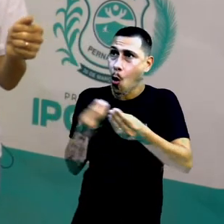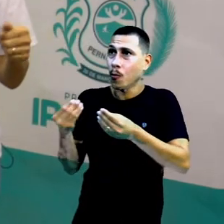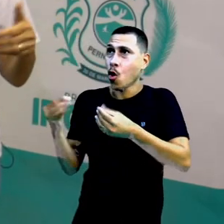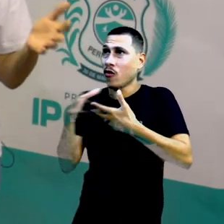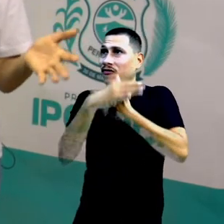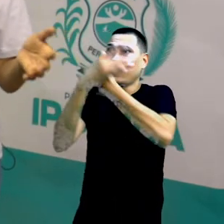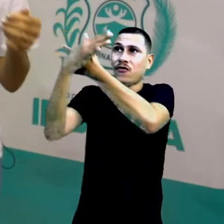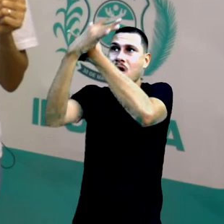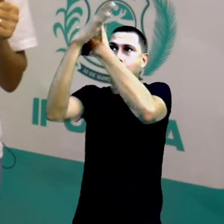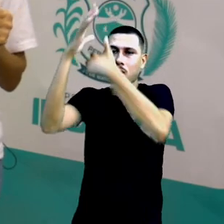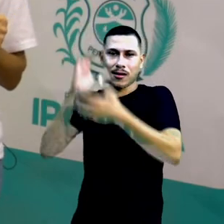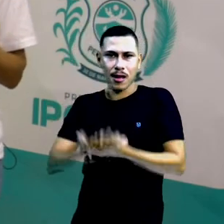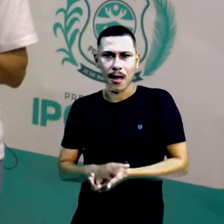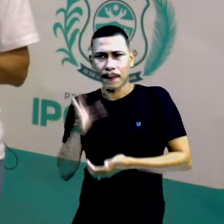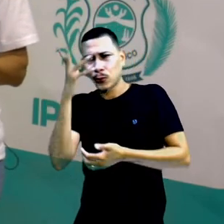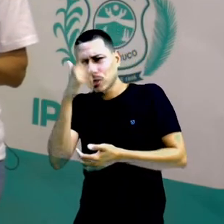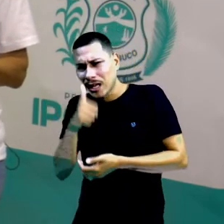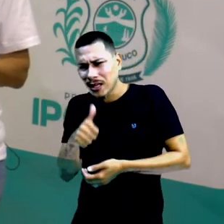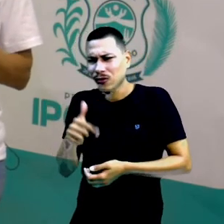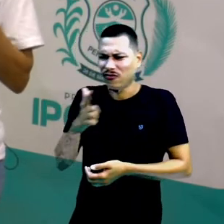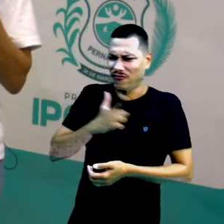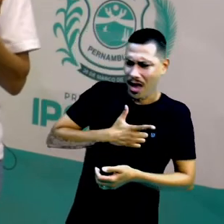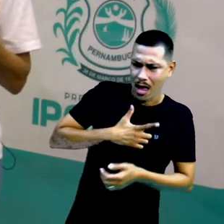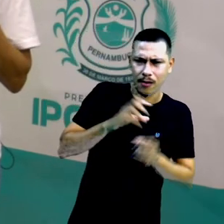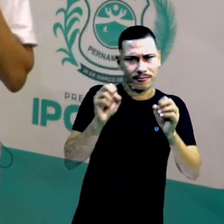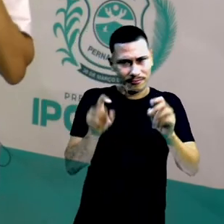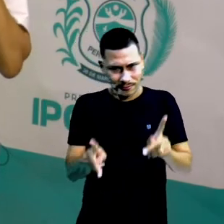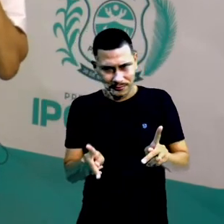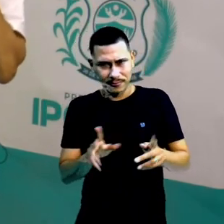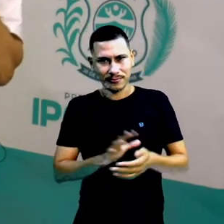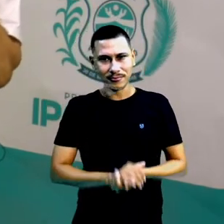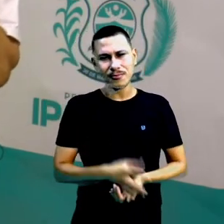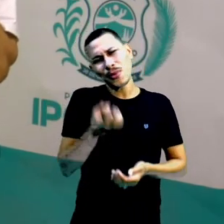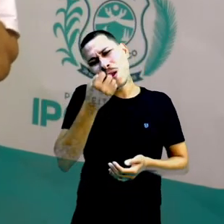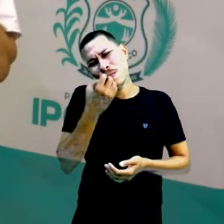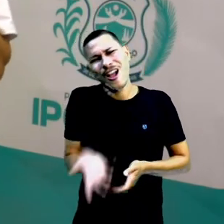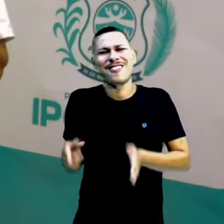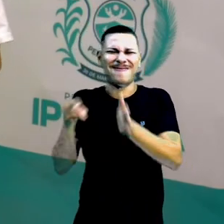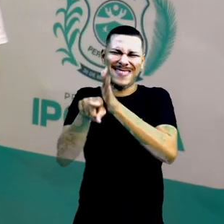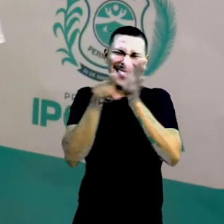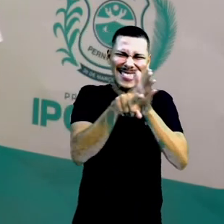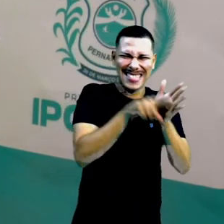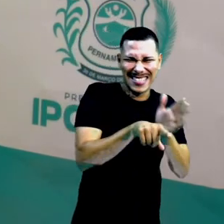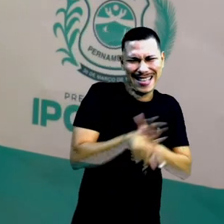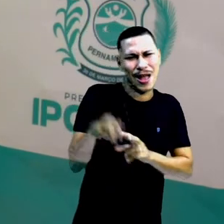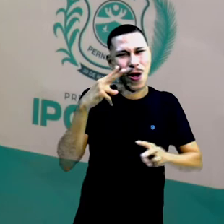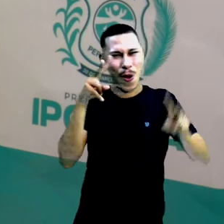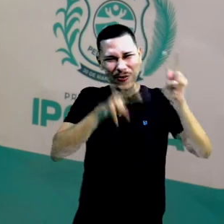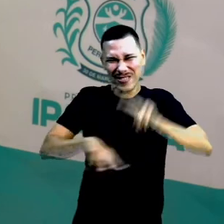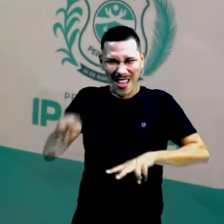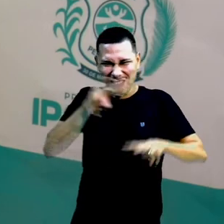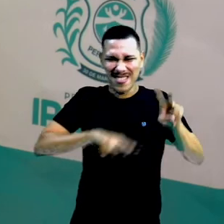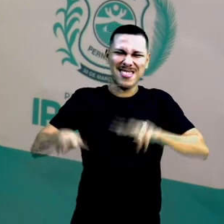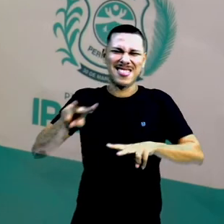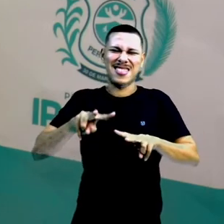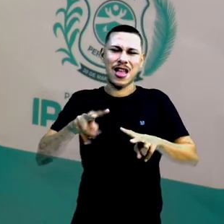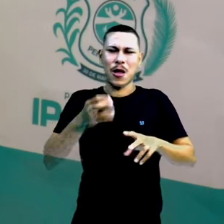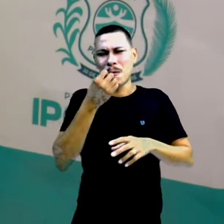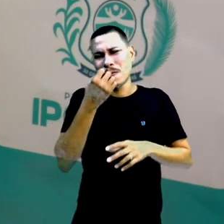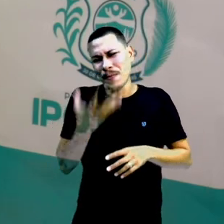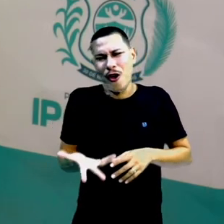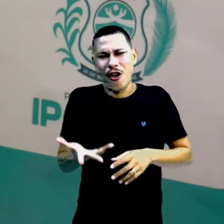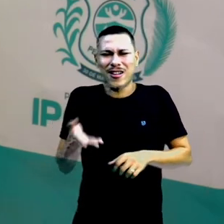voo dele é bonito, se é feio, tá bom? Então, boa pesquisa, boa observação, capricha na letrinha.